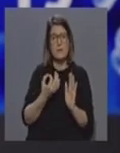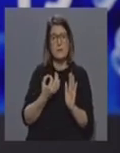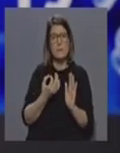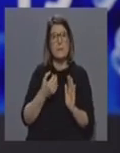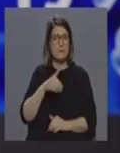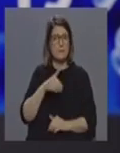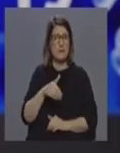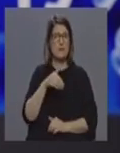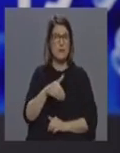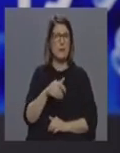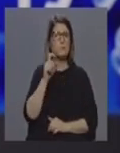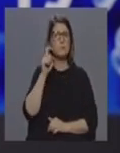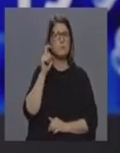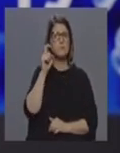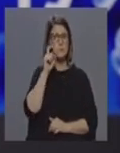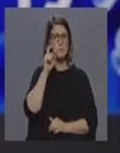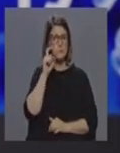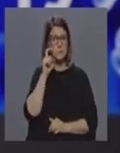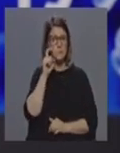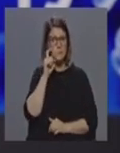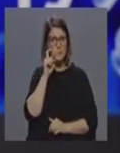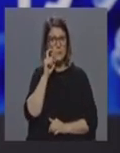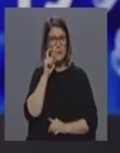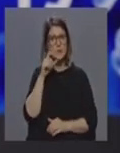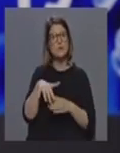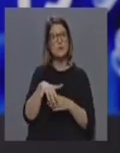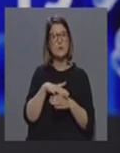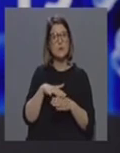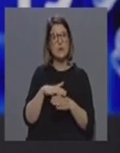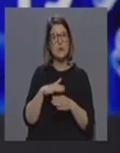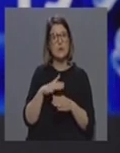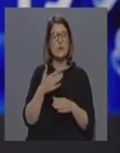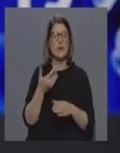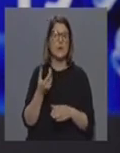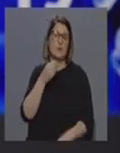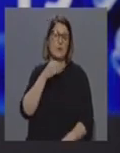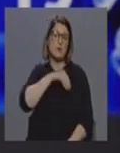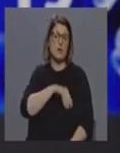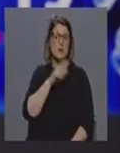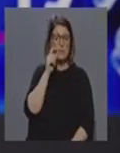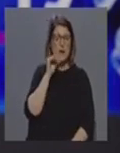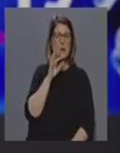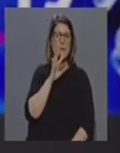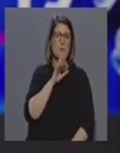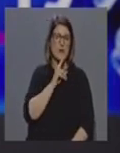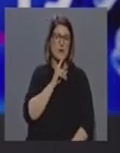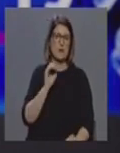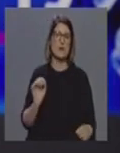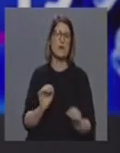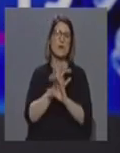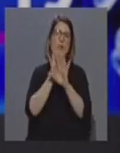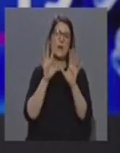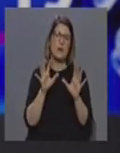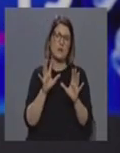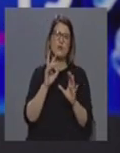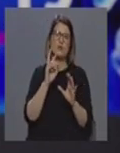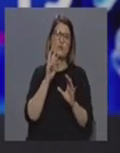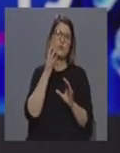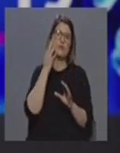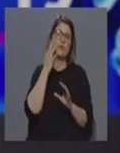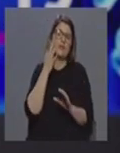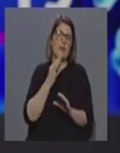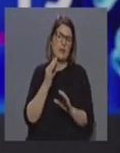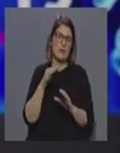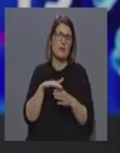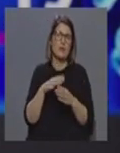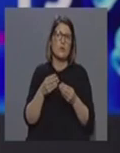a proteger e porque haver, ao fim ao cabo, também a condição remuneratória também dos pais, claro que, entanto, serão evitados todos os esforços também nesse sentido e criados, ao fim ao